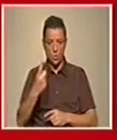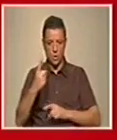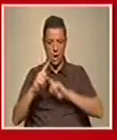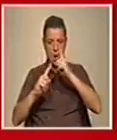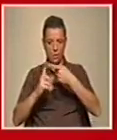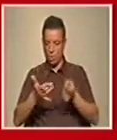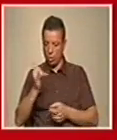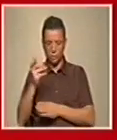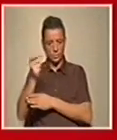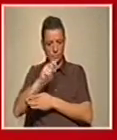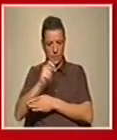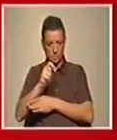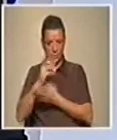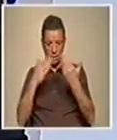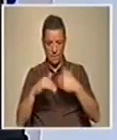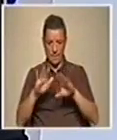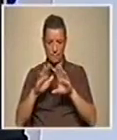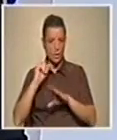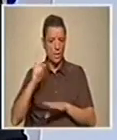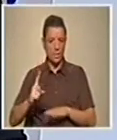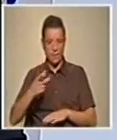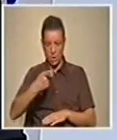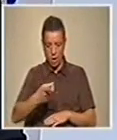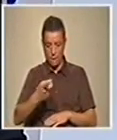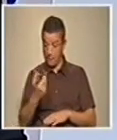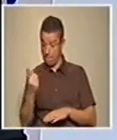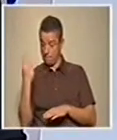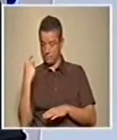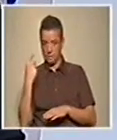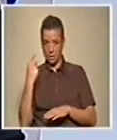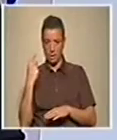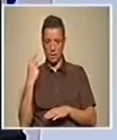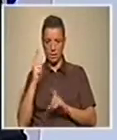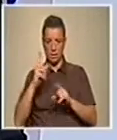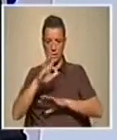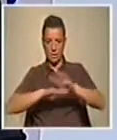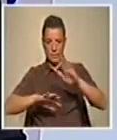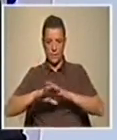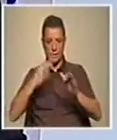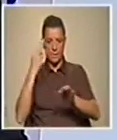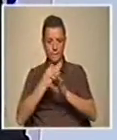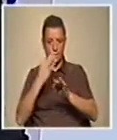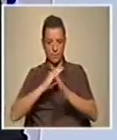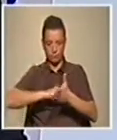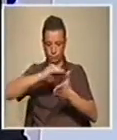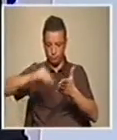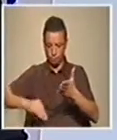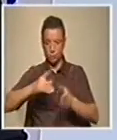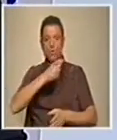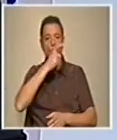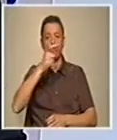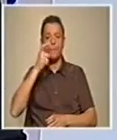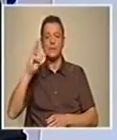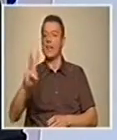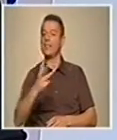ano. E finalmente, não é? No dia 9 passado, em Vila Vial, foi feita a cerimónia para assinar este compromisso entre as três